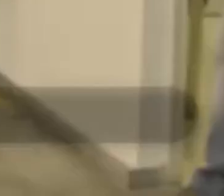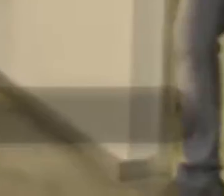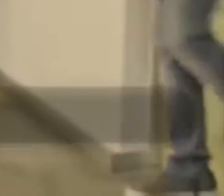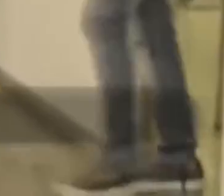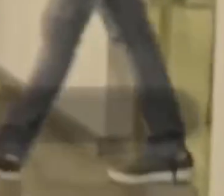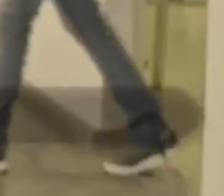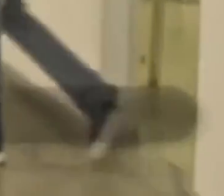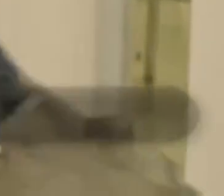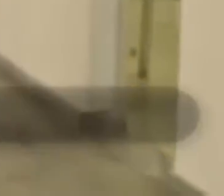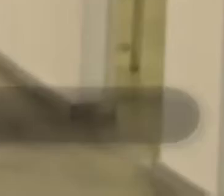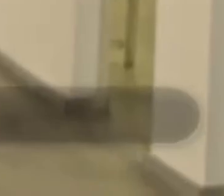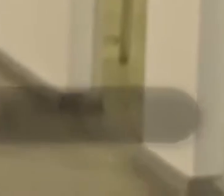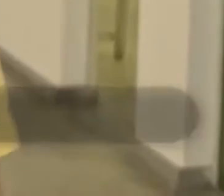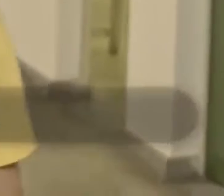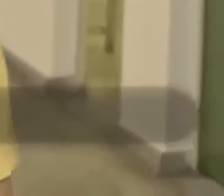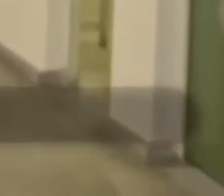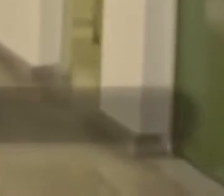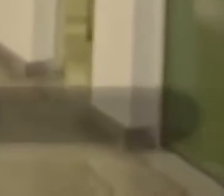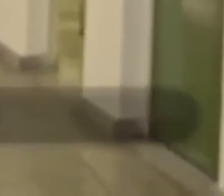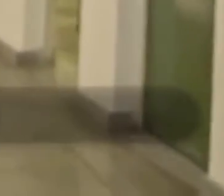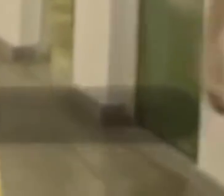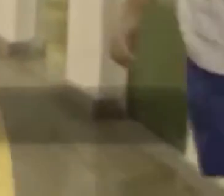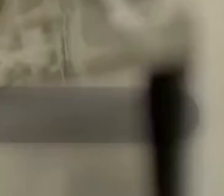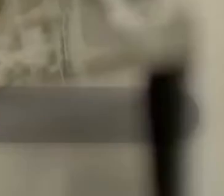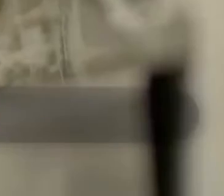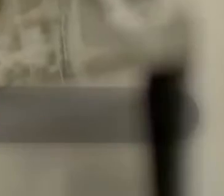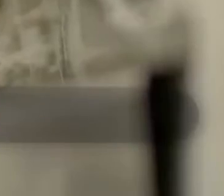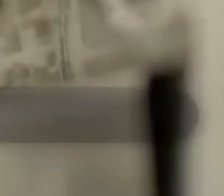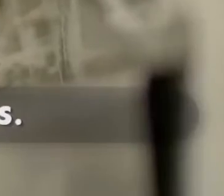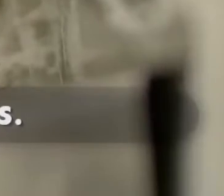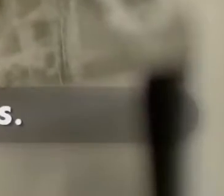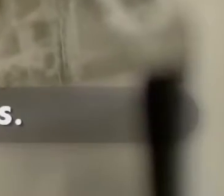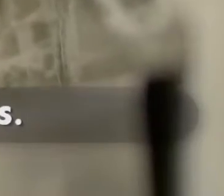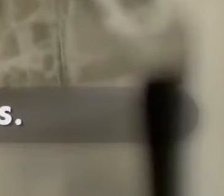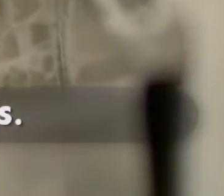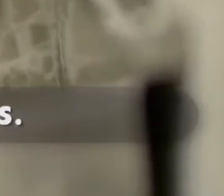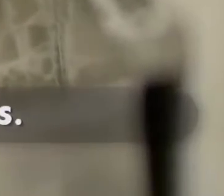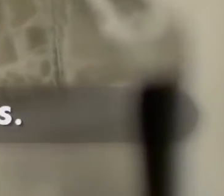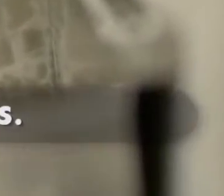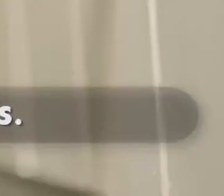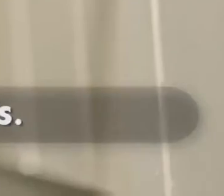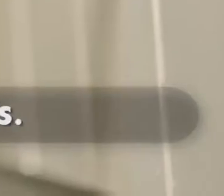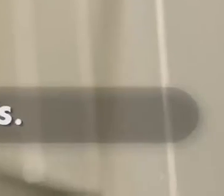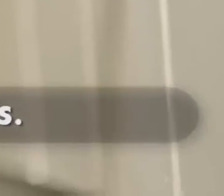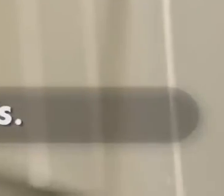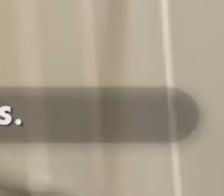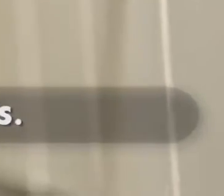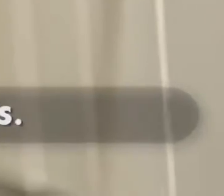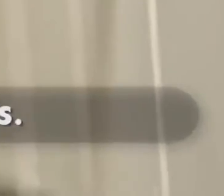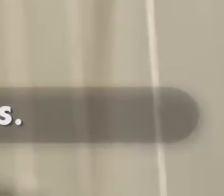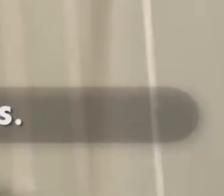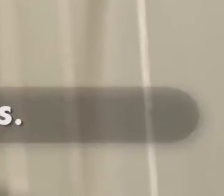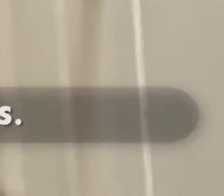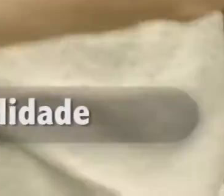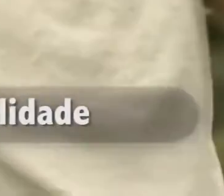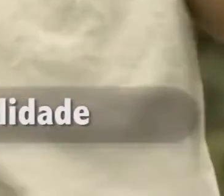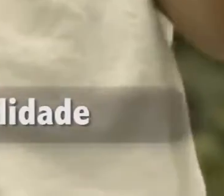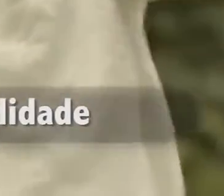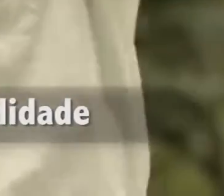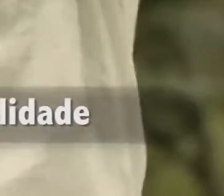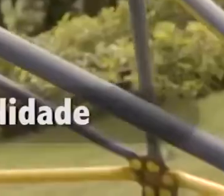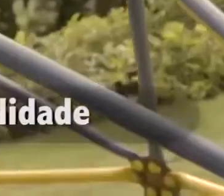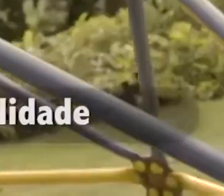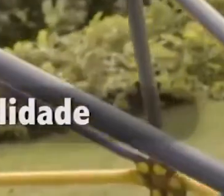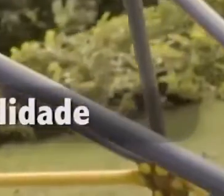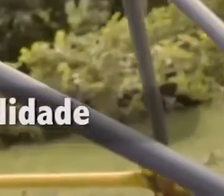Por isso, publicou uma portaria que define o padrão de qualidade da água para o consumo da população em todo o país. Para